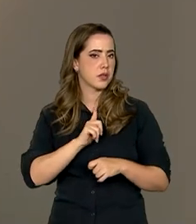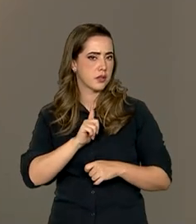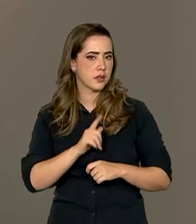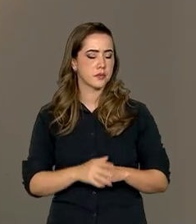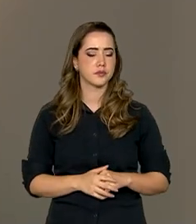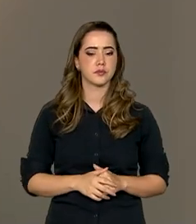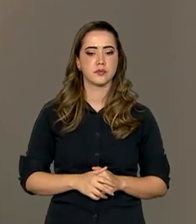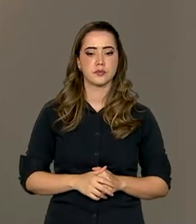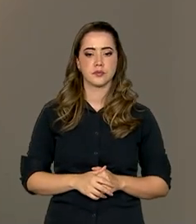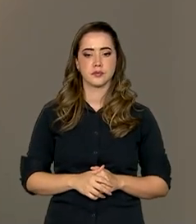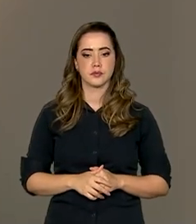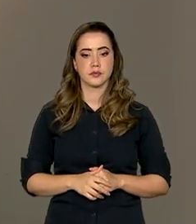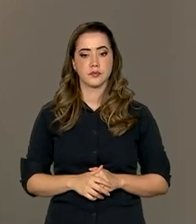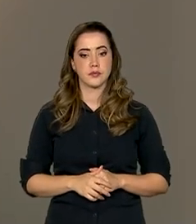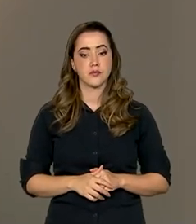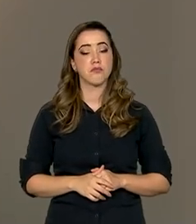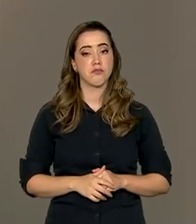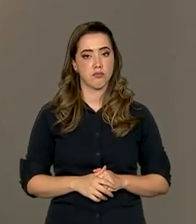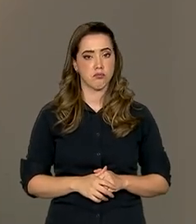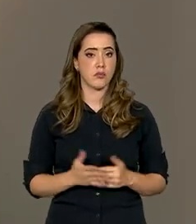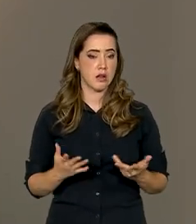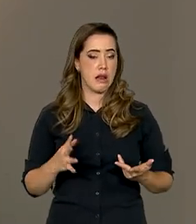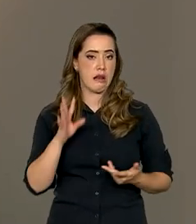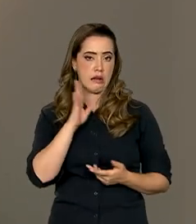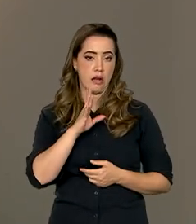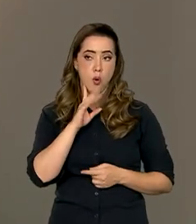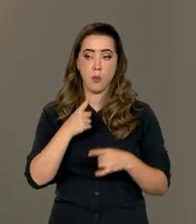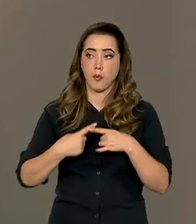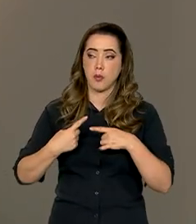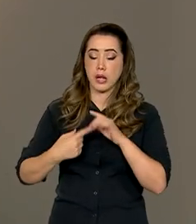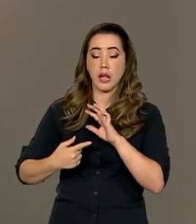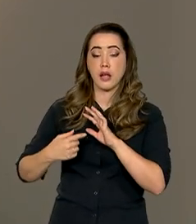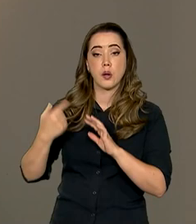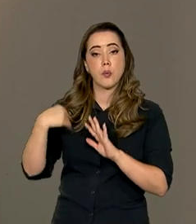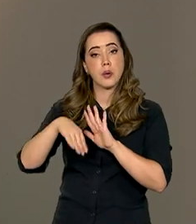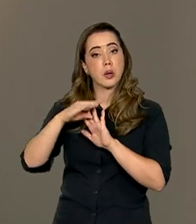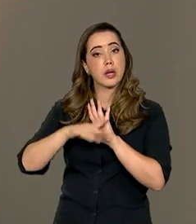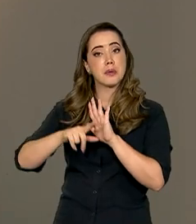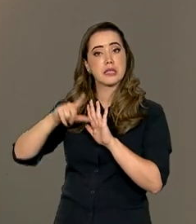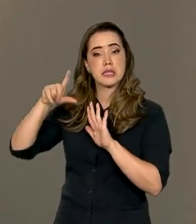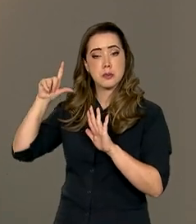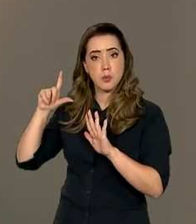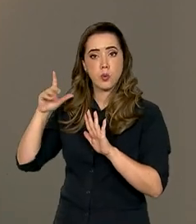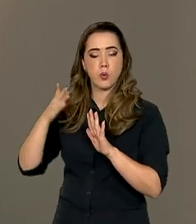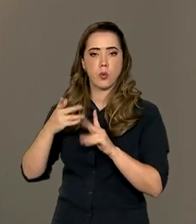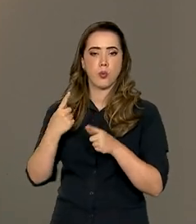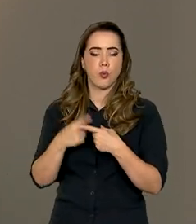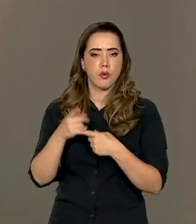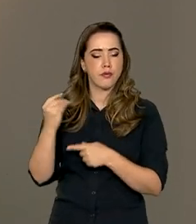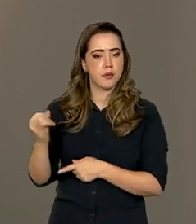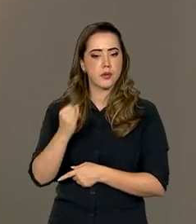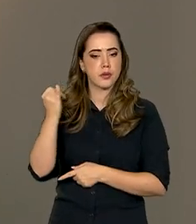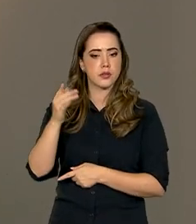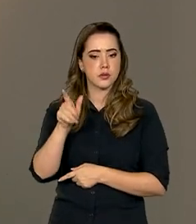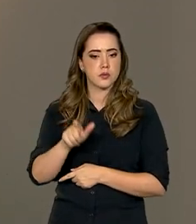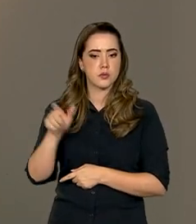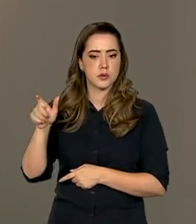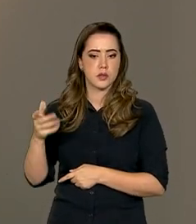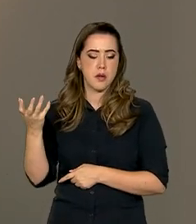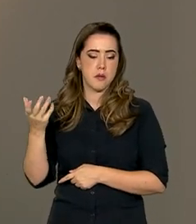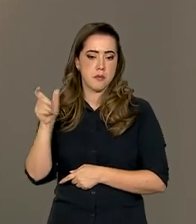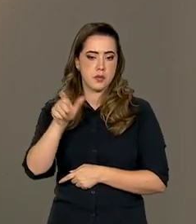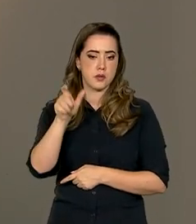interessante, porque houve uma antecipação do programa, né? E essa antecipação favoreceu você